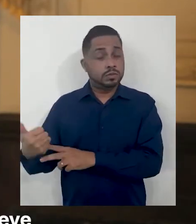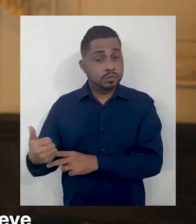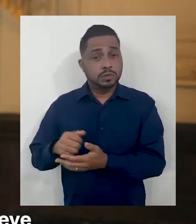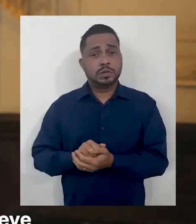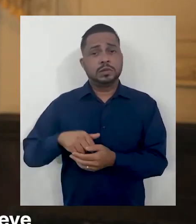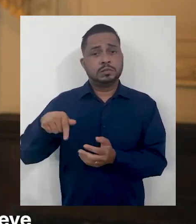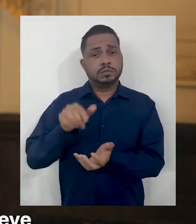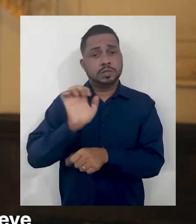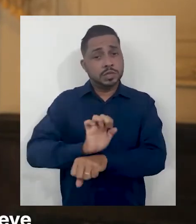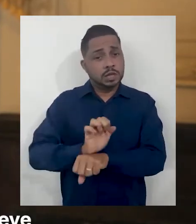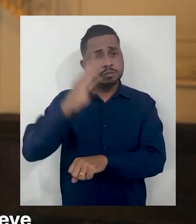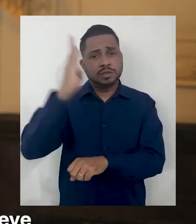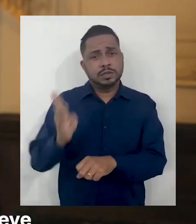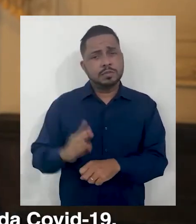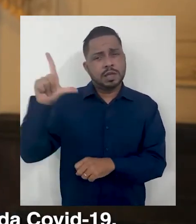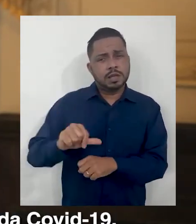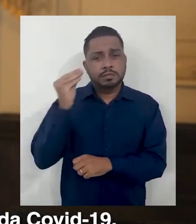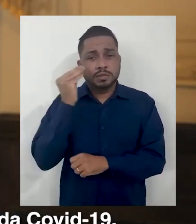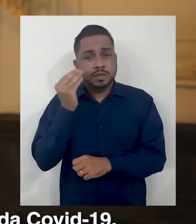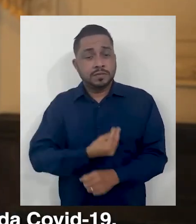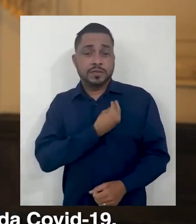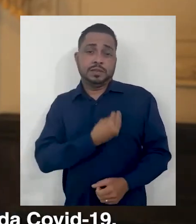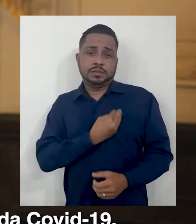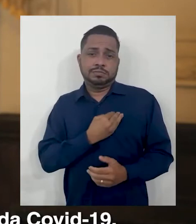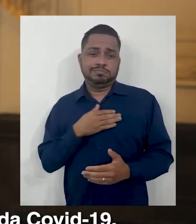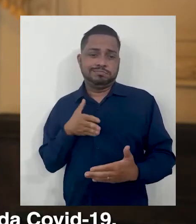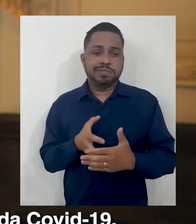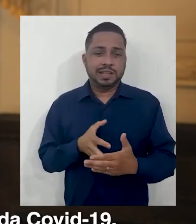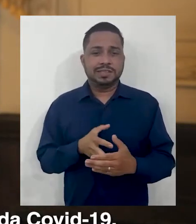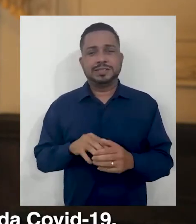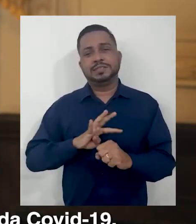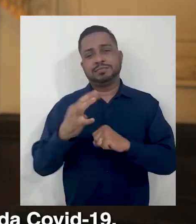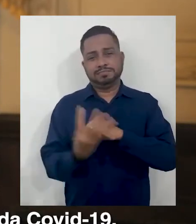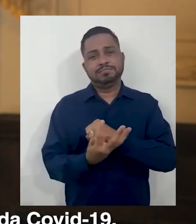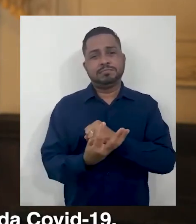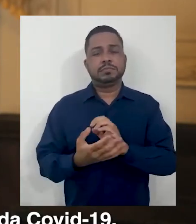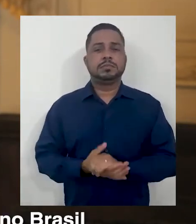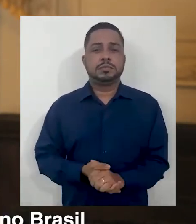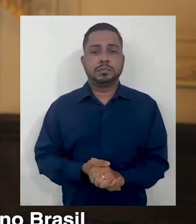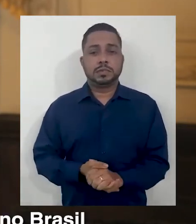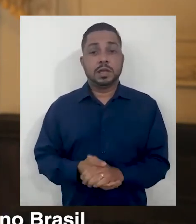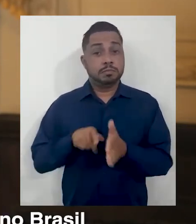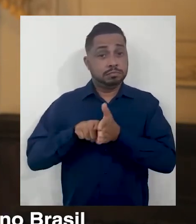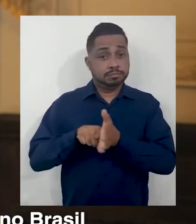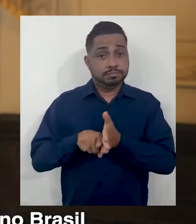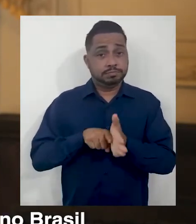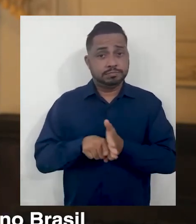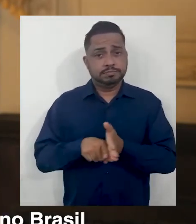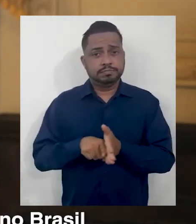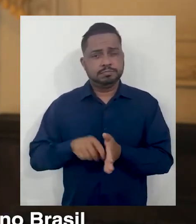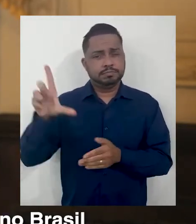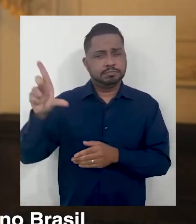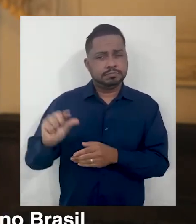somos o Estado brasileiro que menos teve a expectativa de vida impactada pela pandemia da Covid-19. A pesquisa